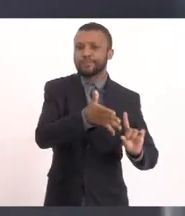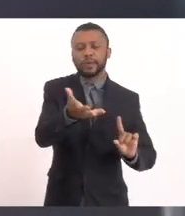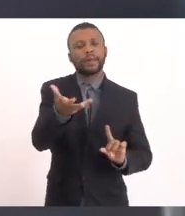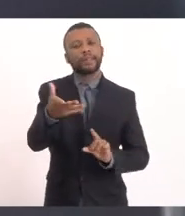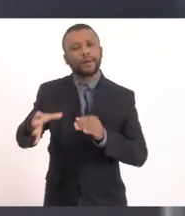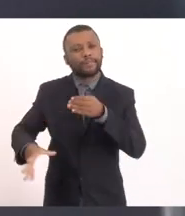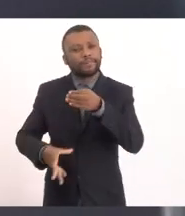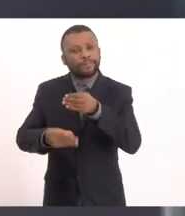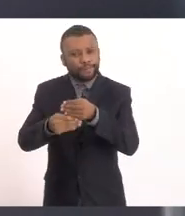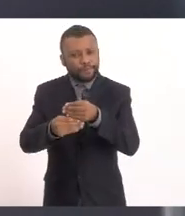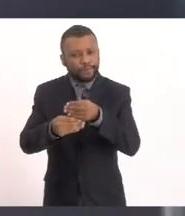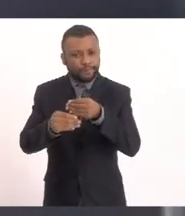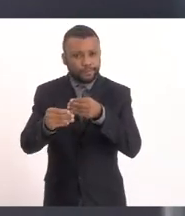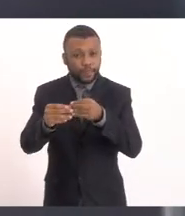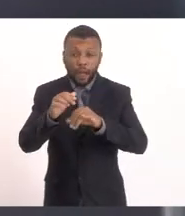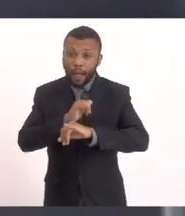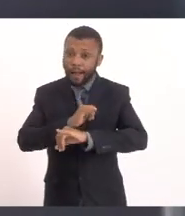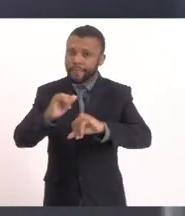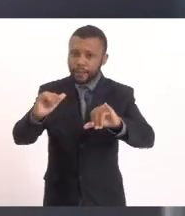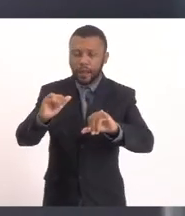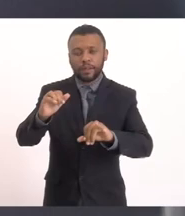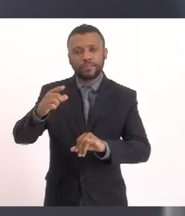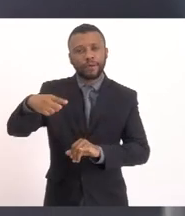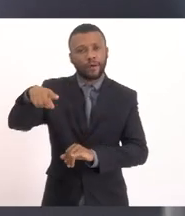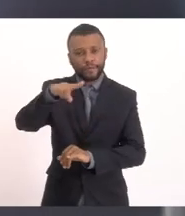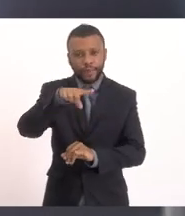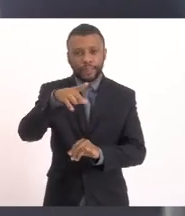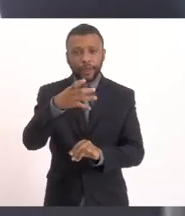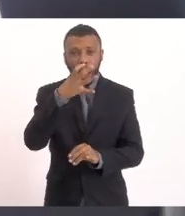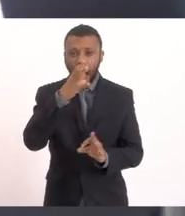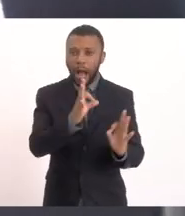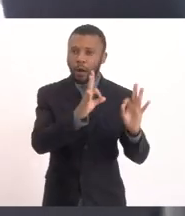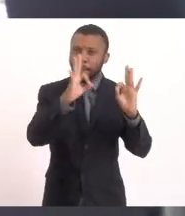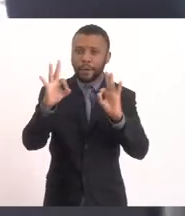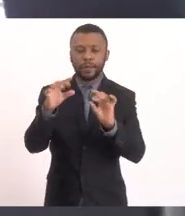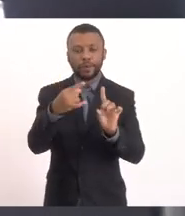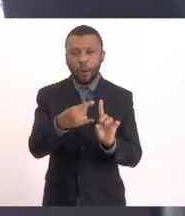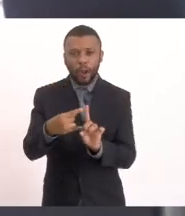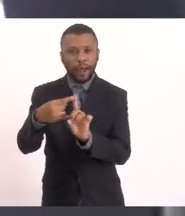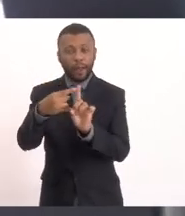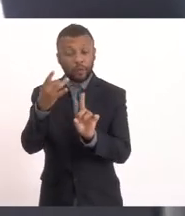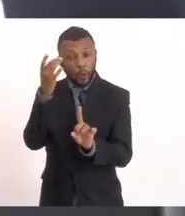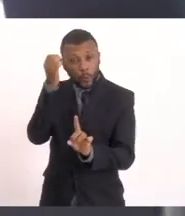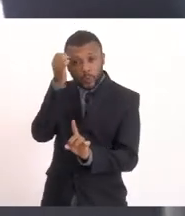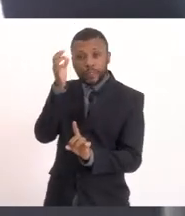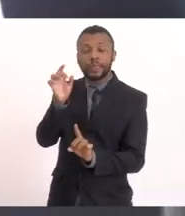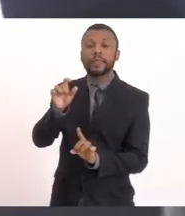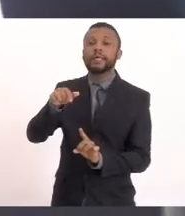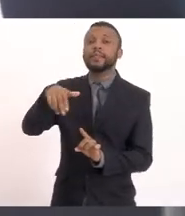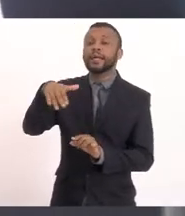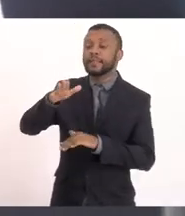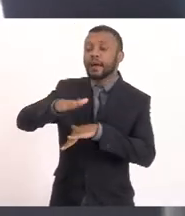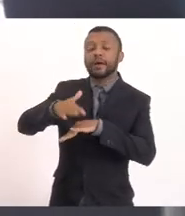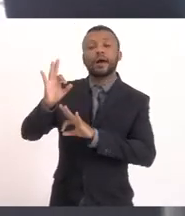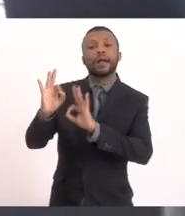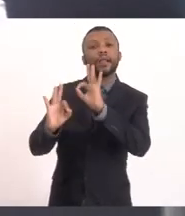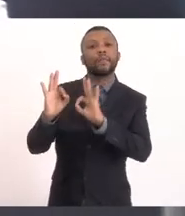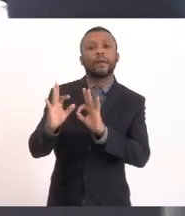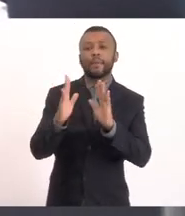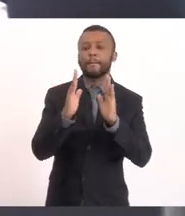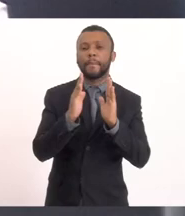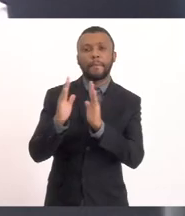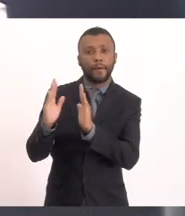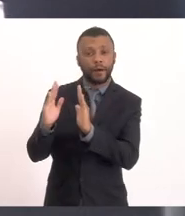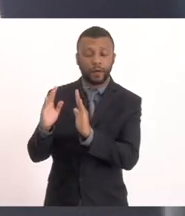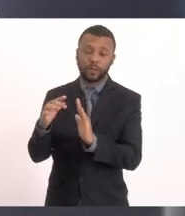Só gostaria só de deixar Registrado Para quem está online Não sei quem está Fazendo essa listagem Para a gente poder Fazer inscrição De quem está